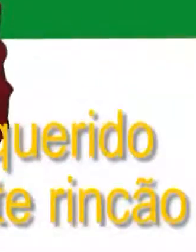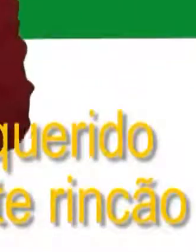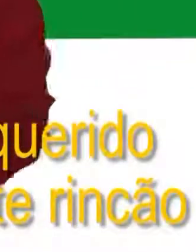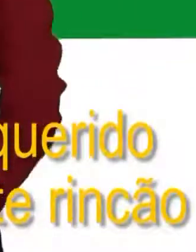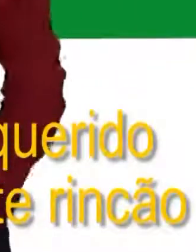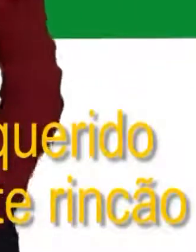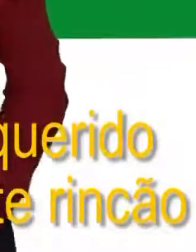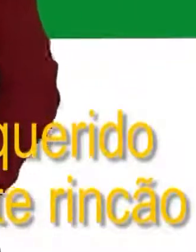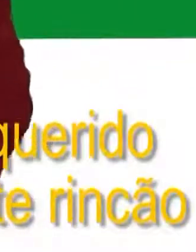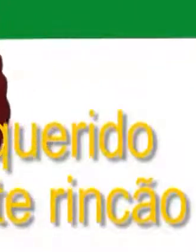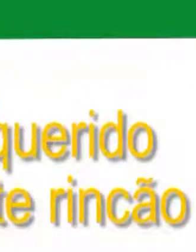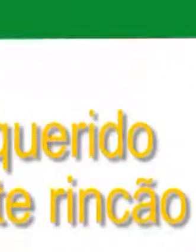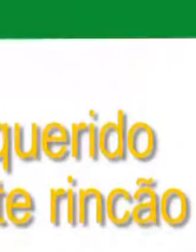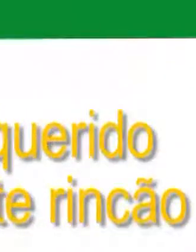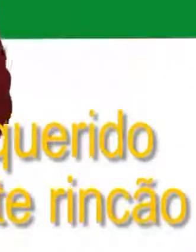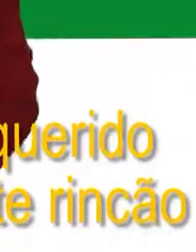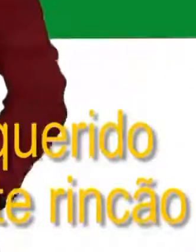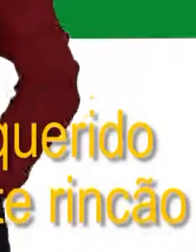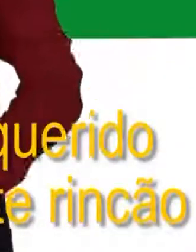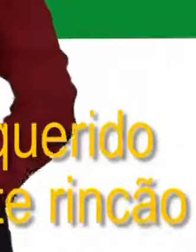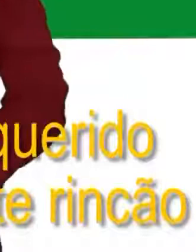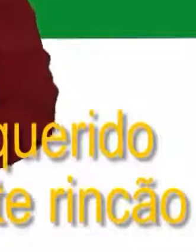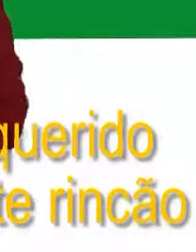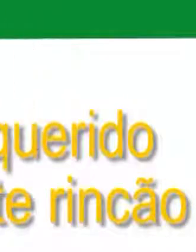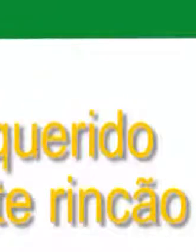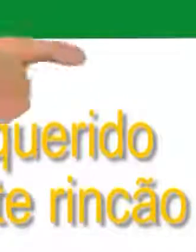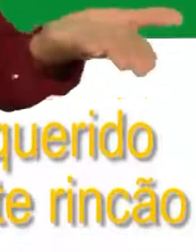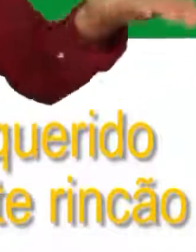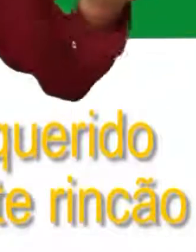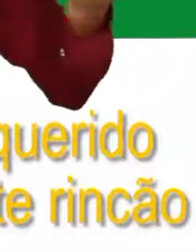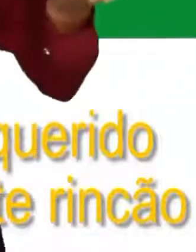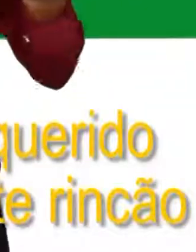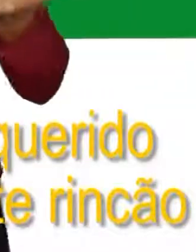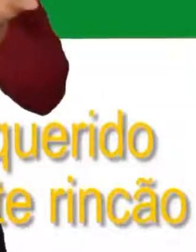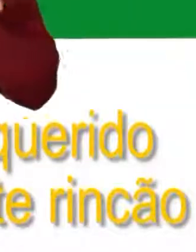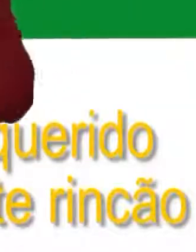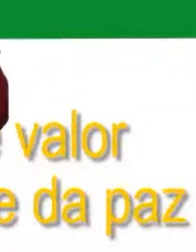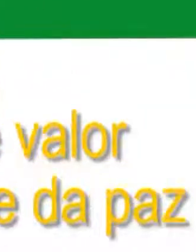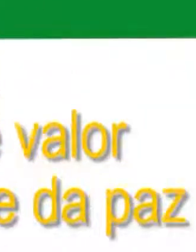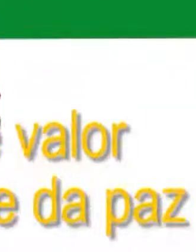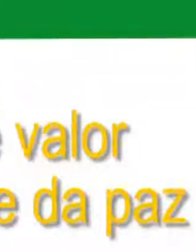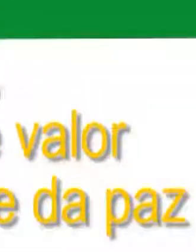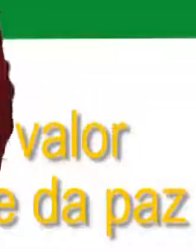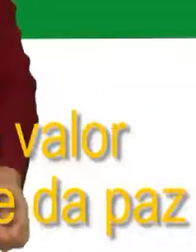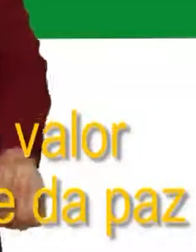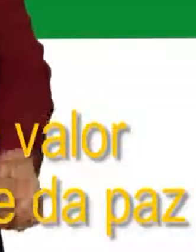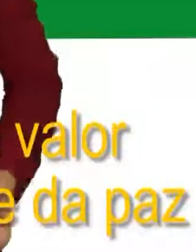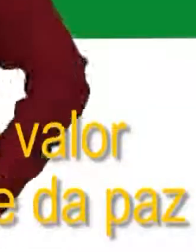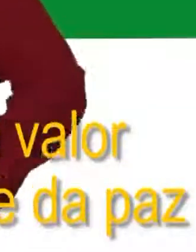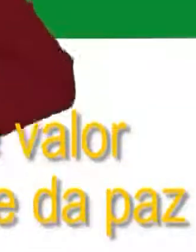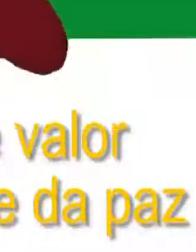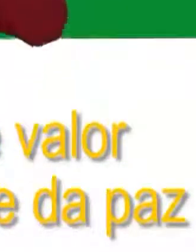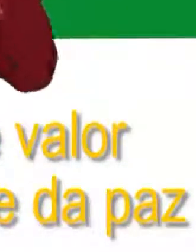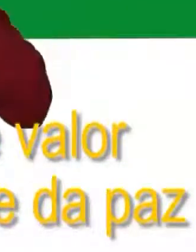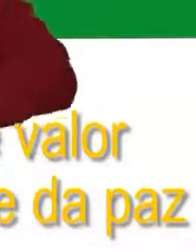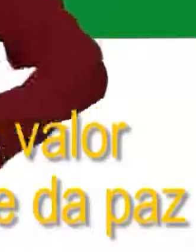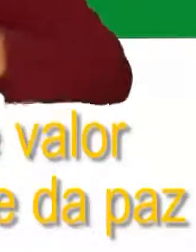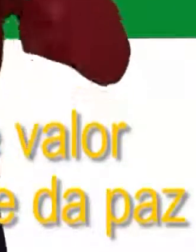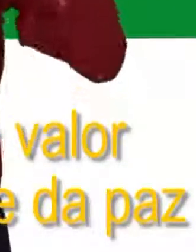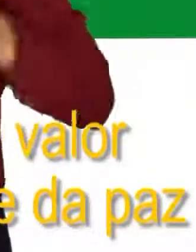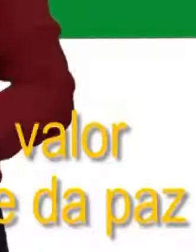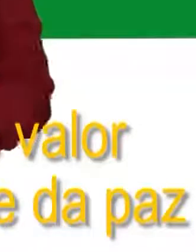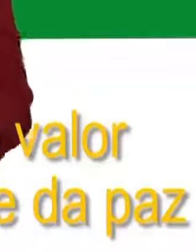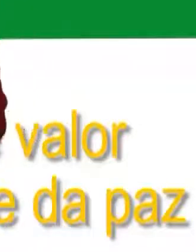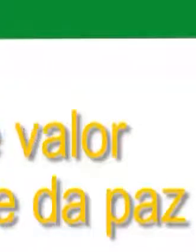paulista querido, o pobre, o rio, o ame, este vitão. E da vibra, justiça